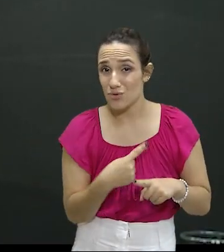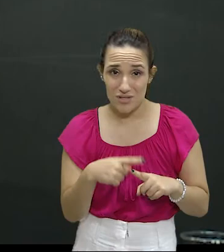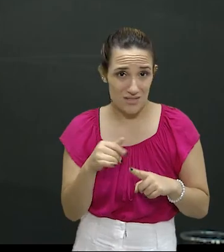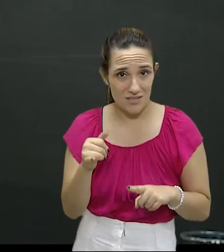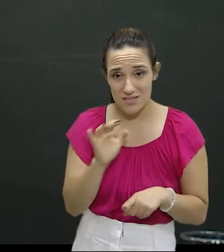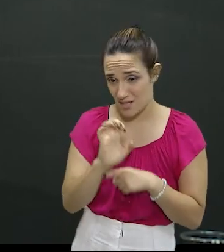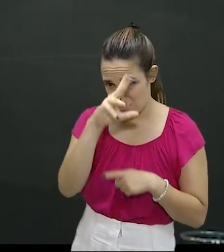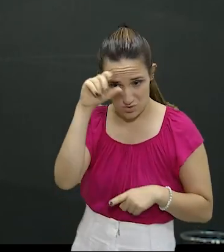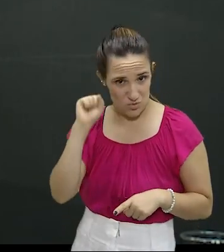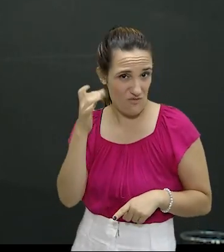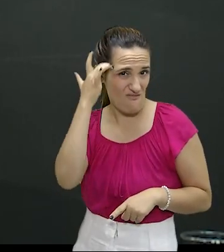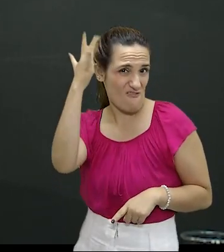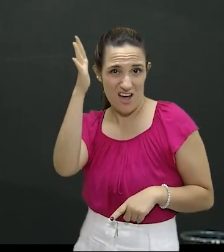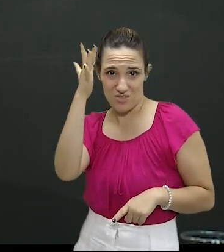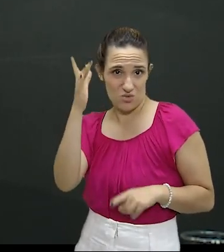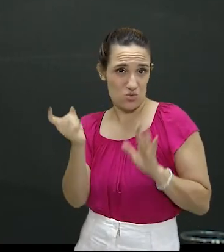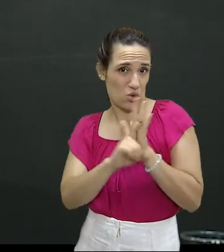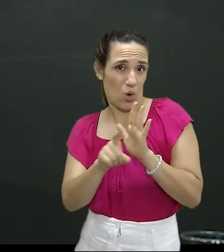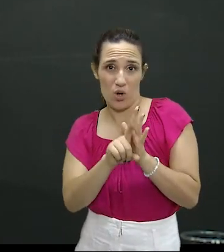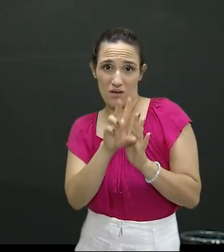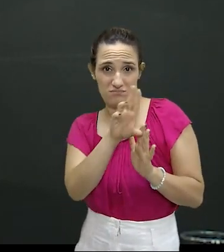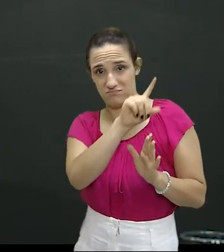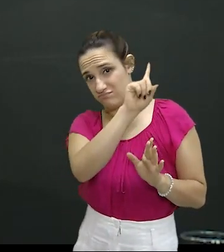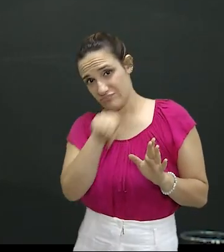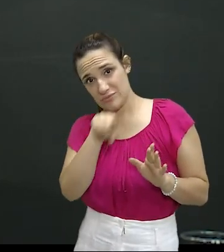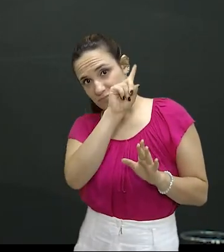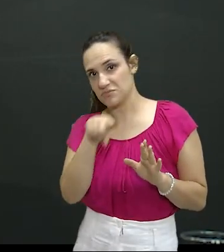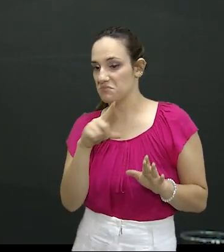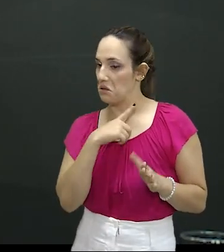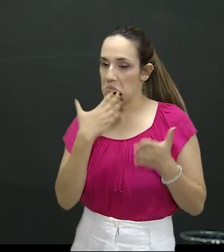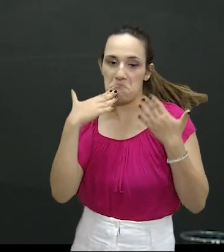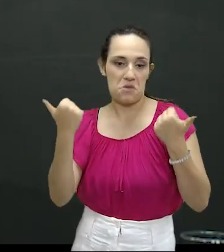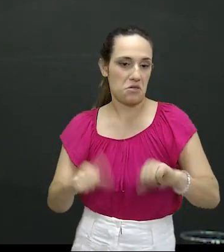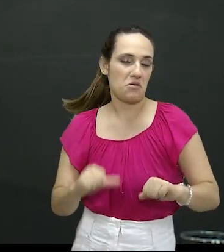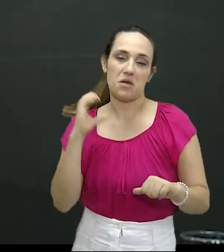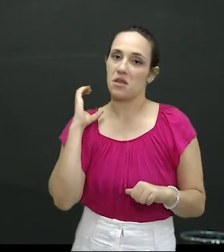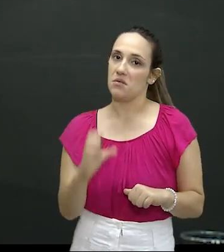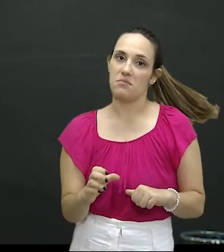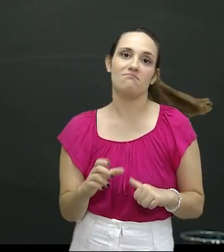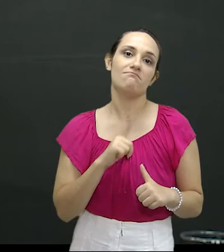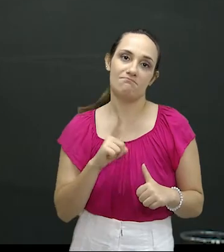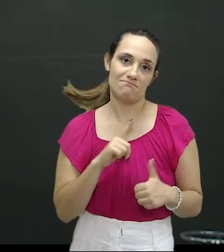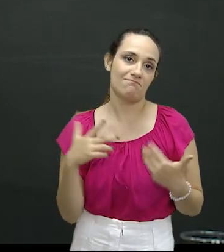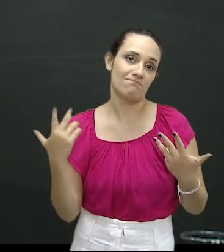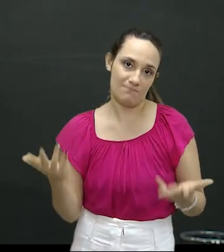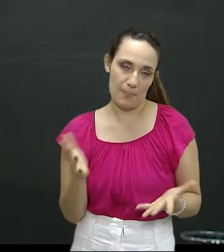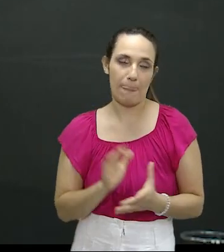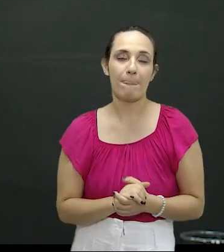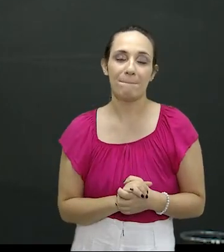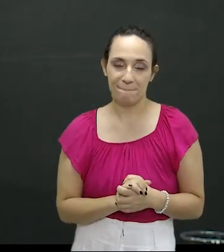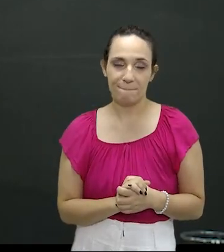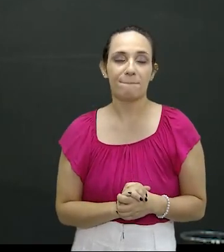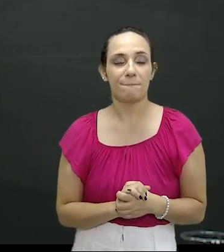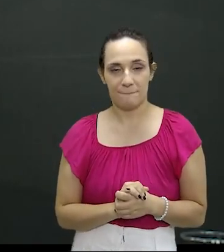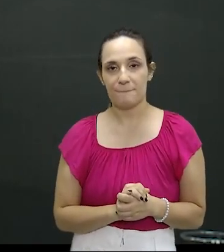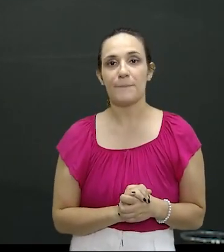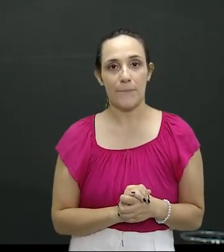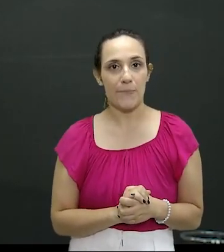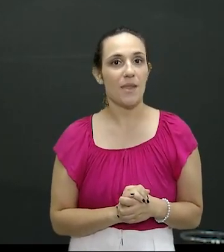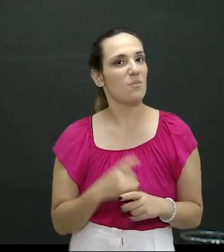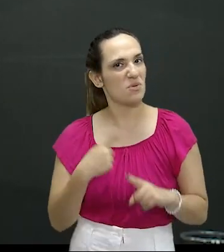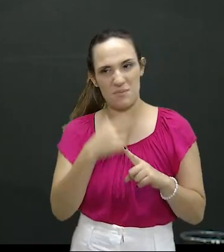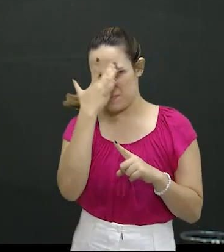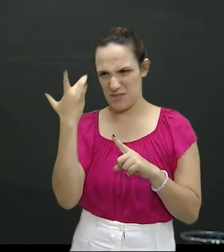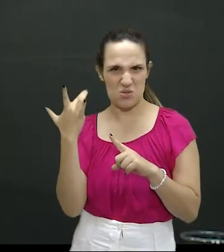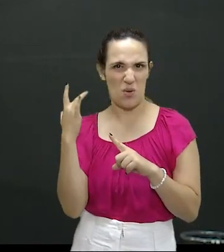para a criminalidade, o tráfico de drogas, todos os crimes começarão a explodir os índices. Porque haveria toda uma demanda de criminosos para